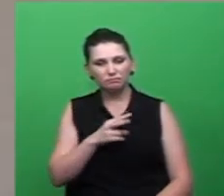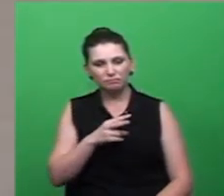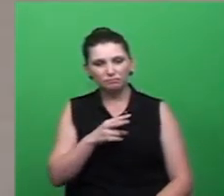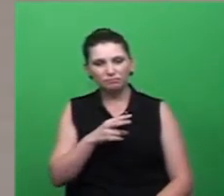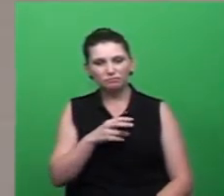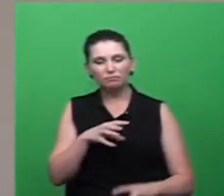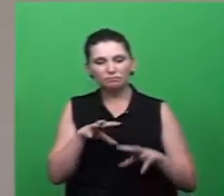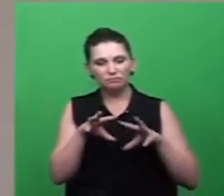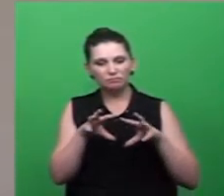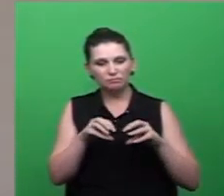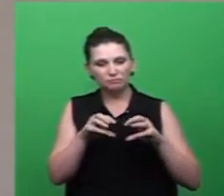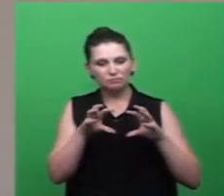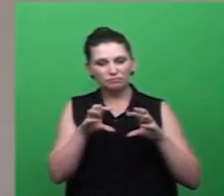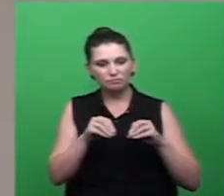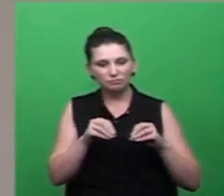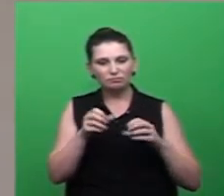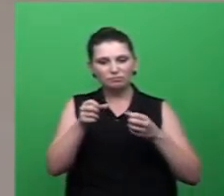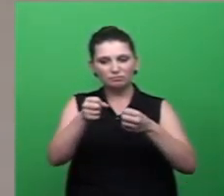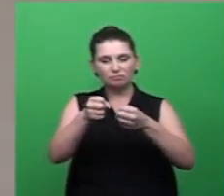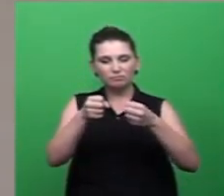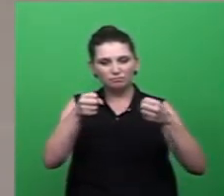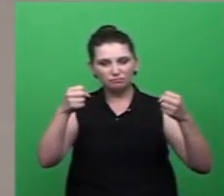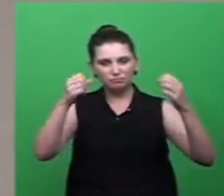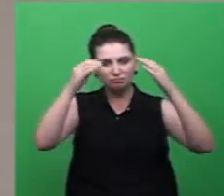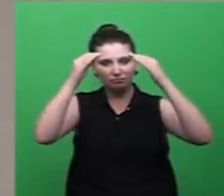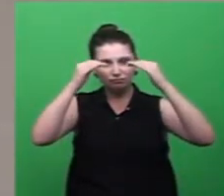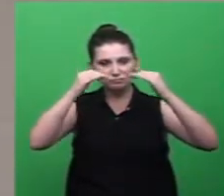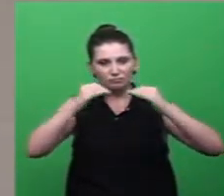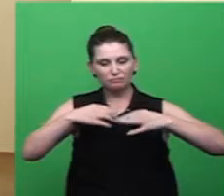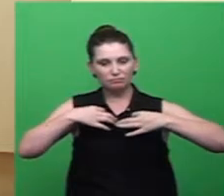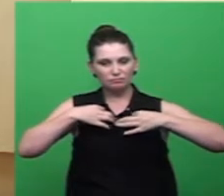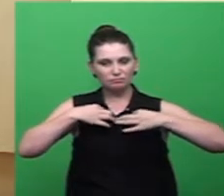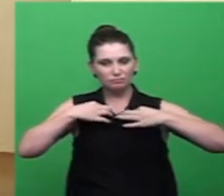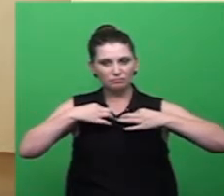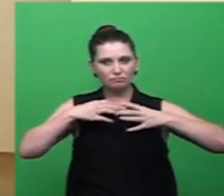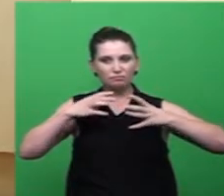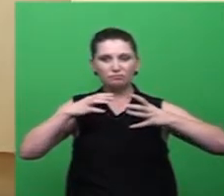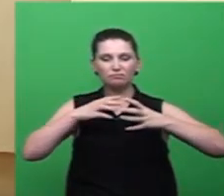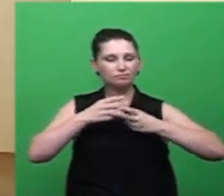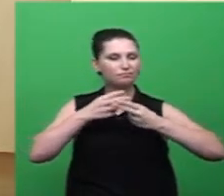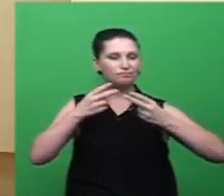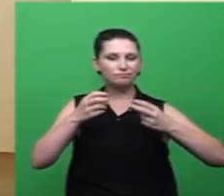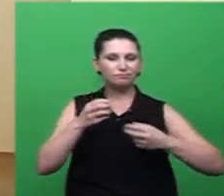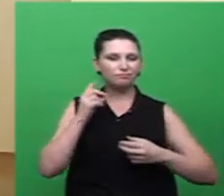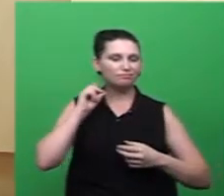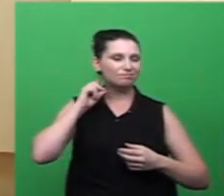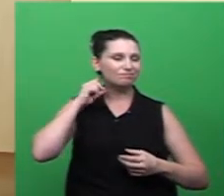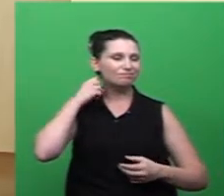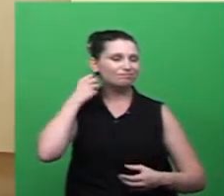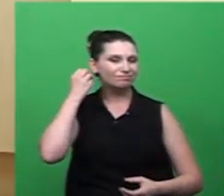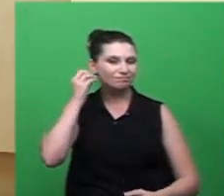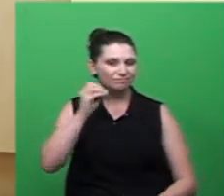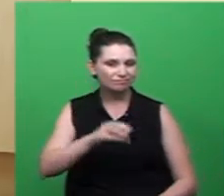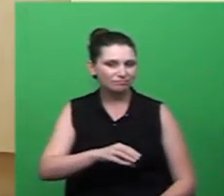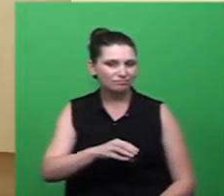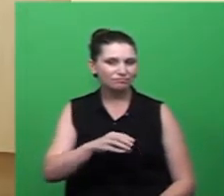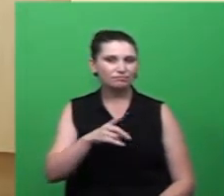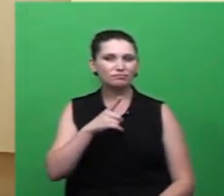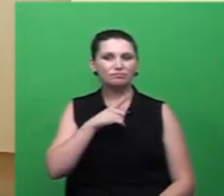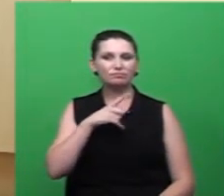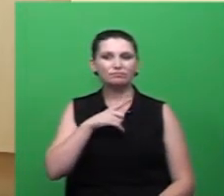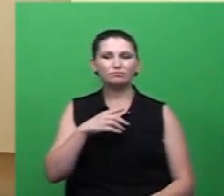beiras das estradas quantos roupeiros então é importante pneus e também olha o volume de pneus que foram